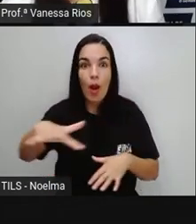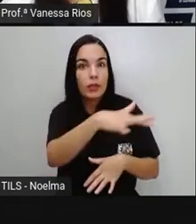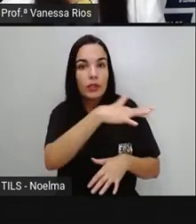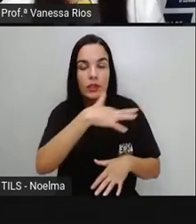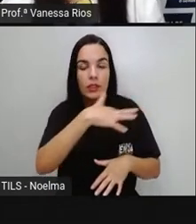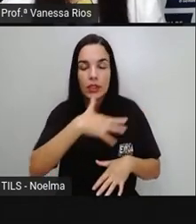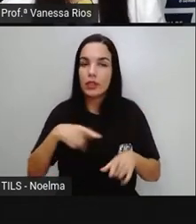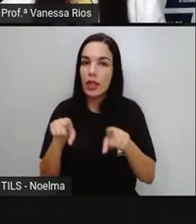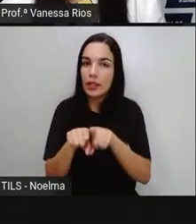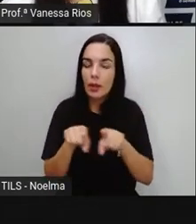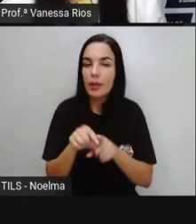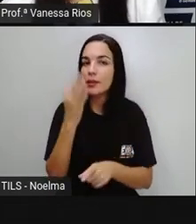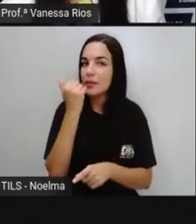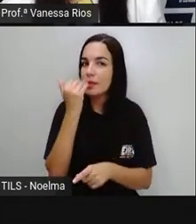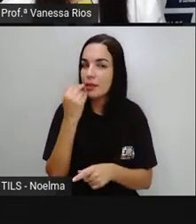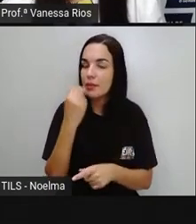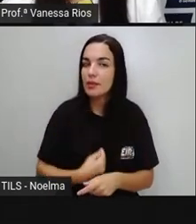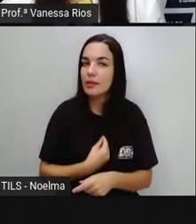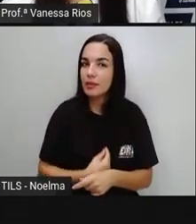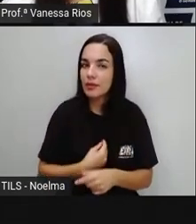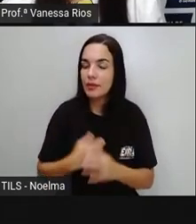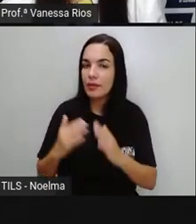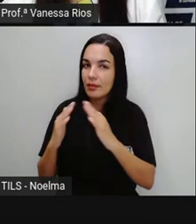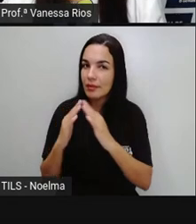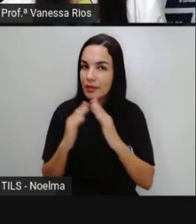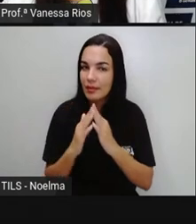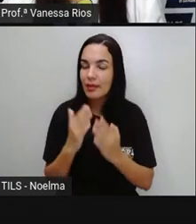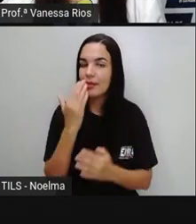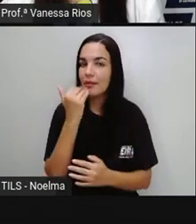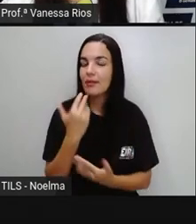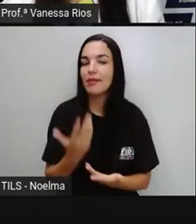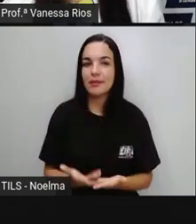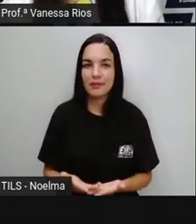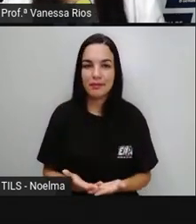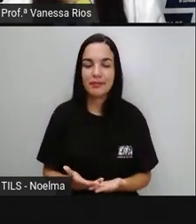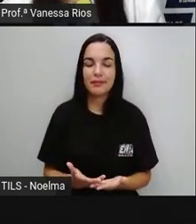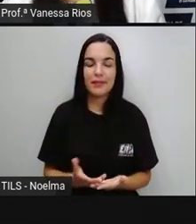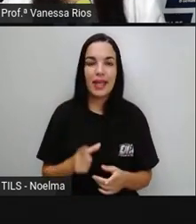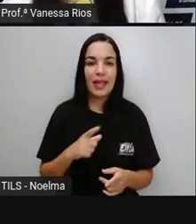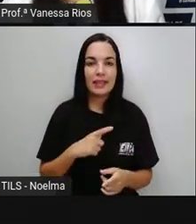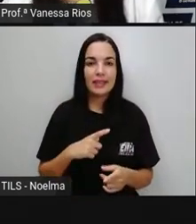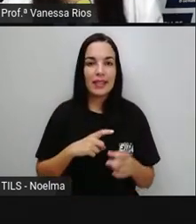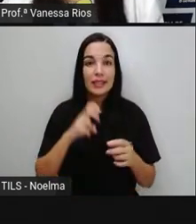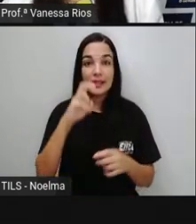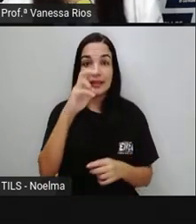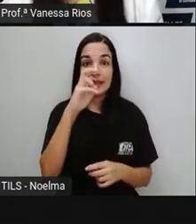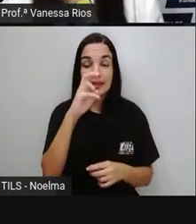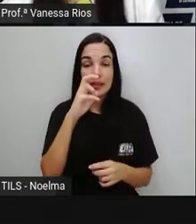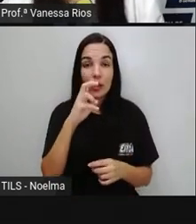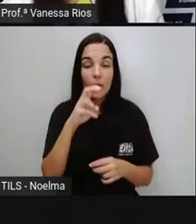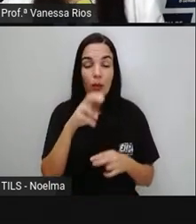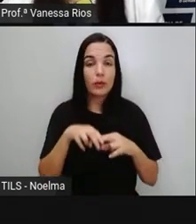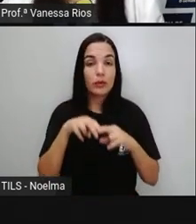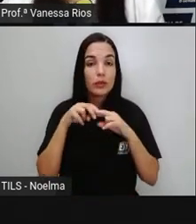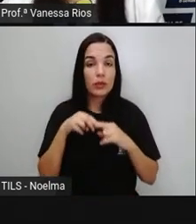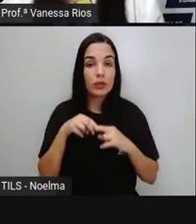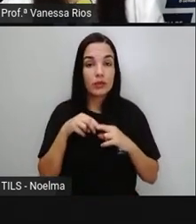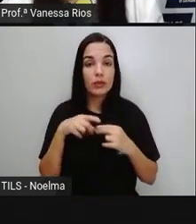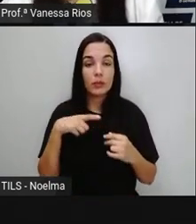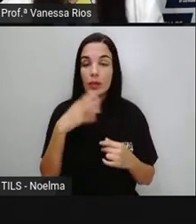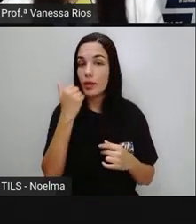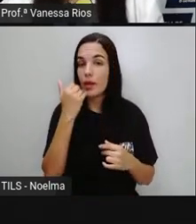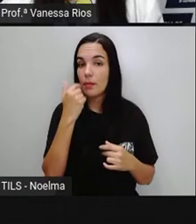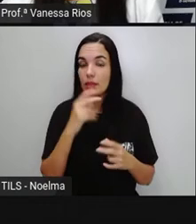alimentos Que estão presentes Nas nossas refeições E aí existem cinco chaves Para uma alimentação segura